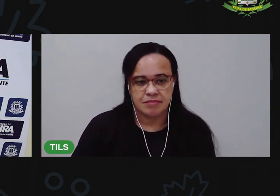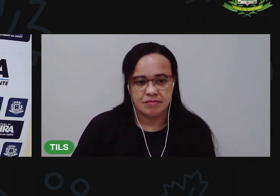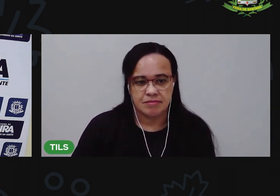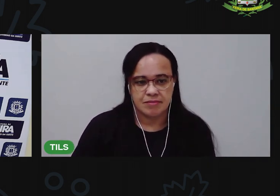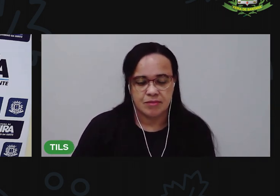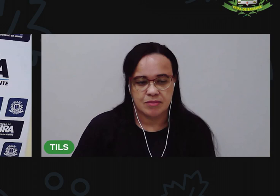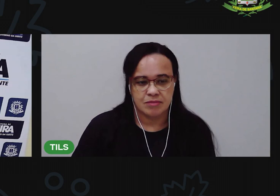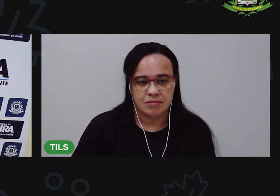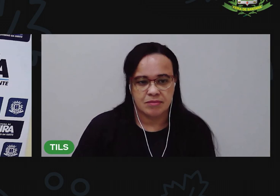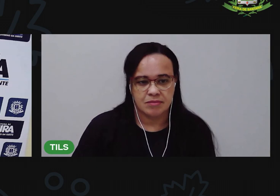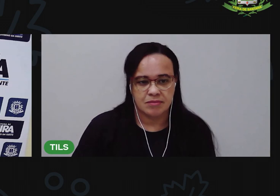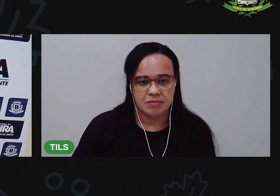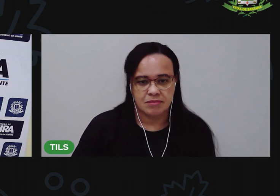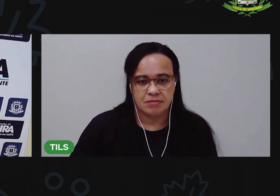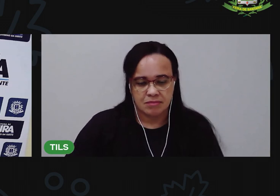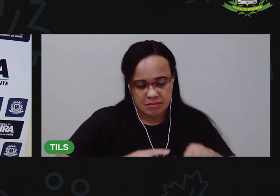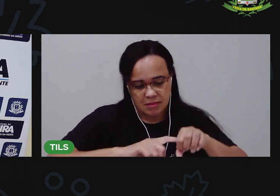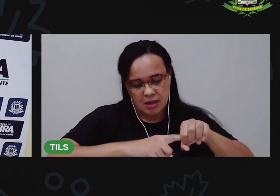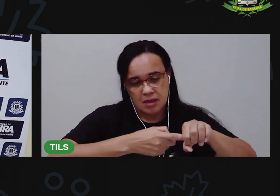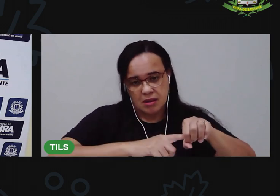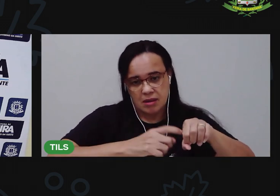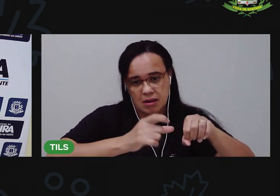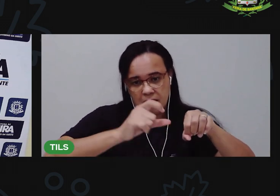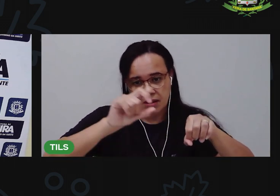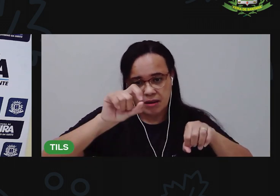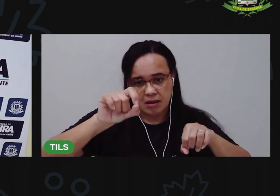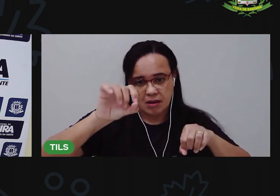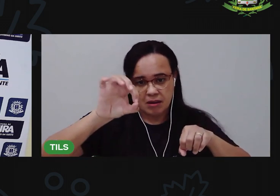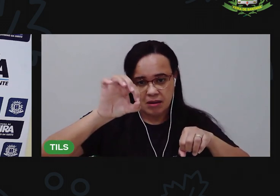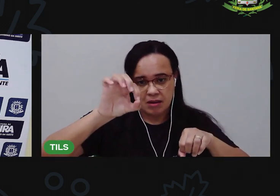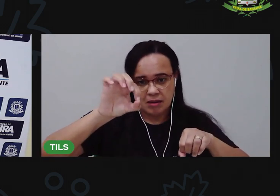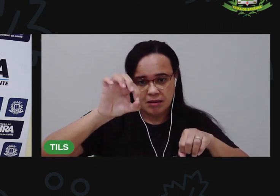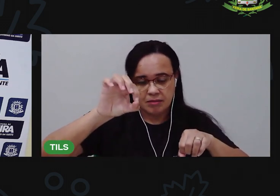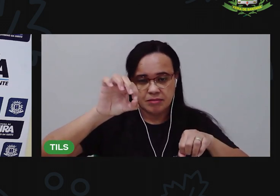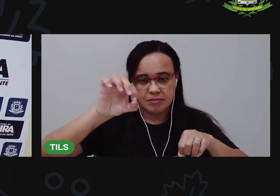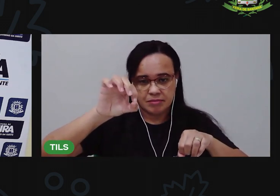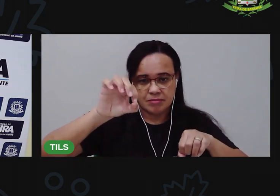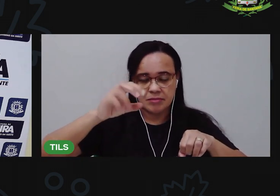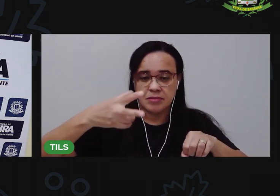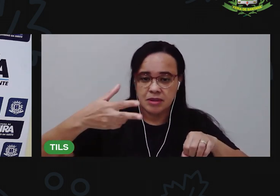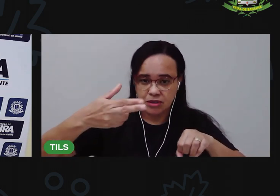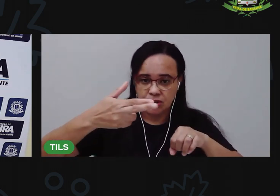empurrando pra largar esse furo. Vem com a tesoura